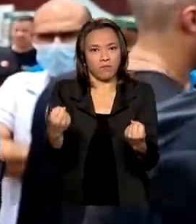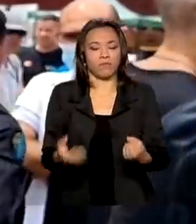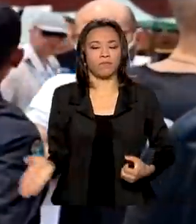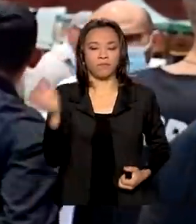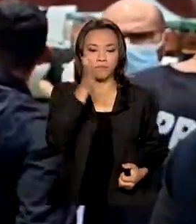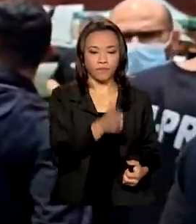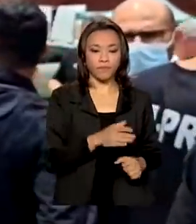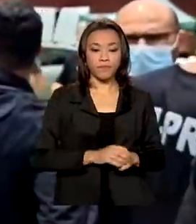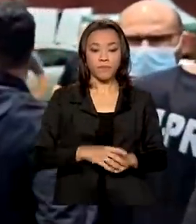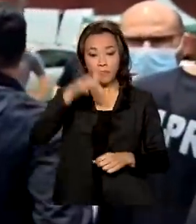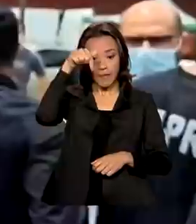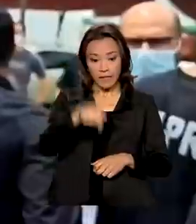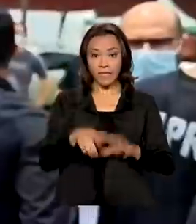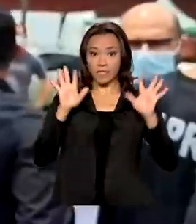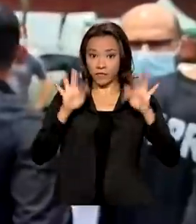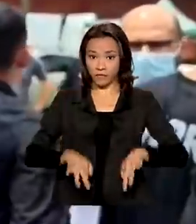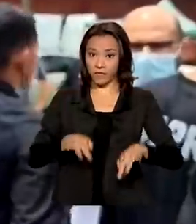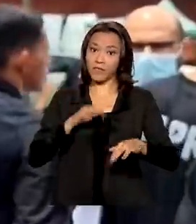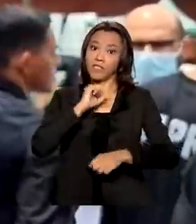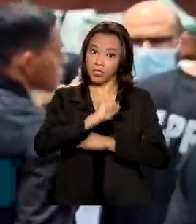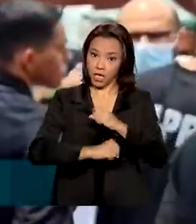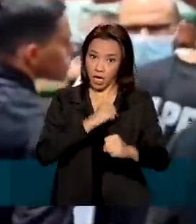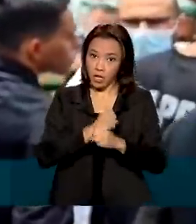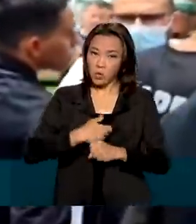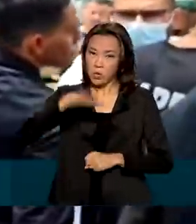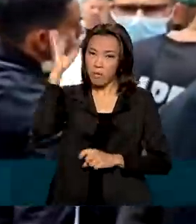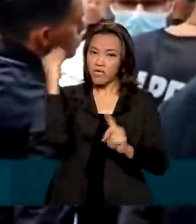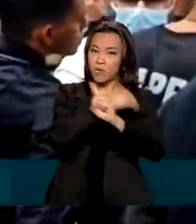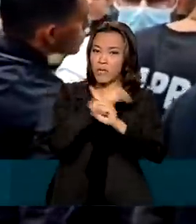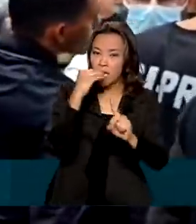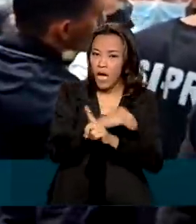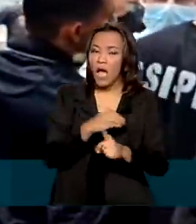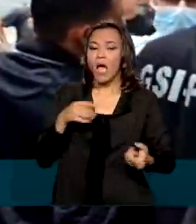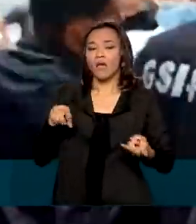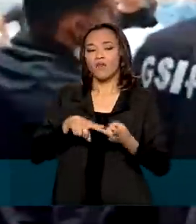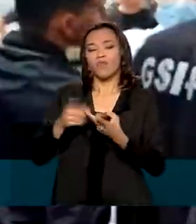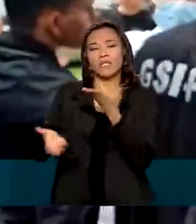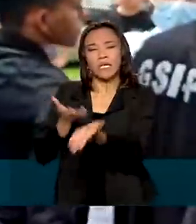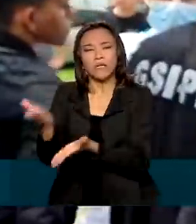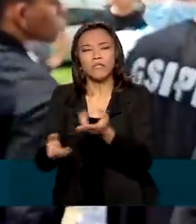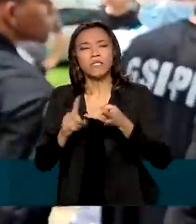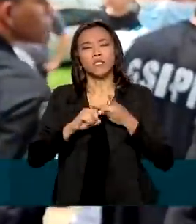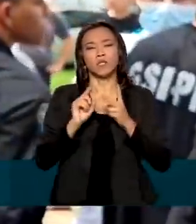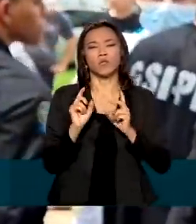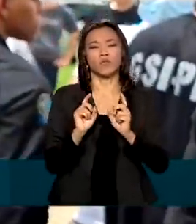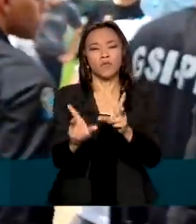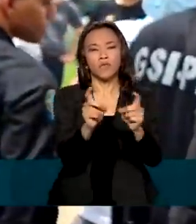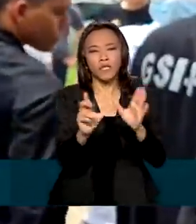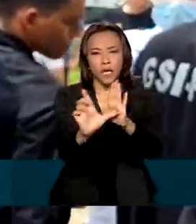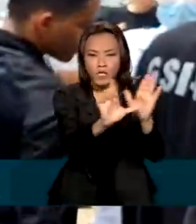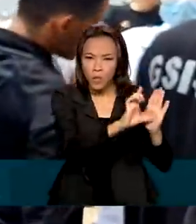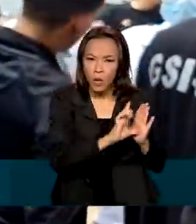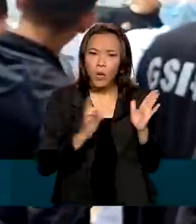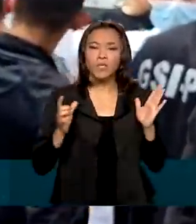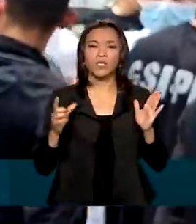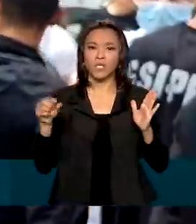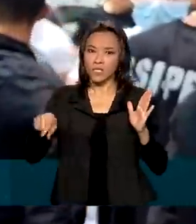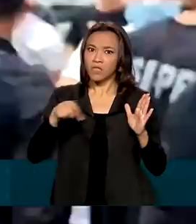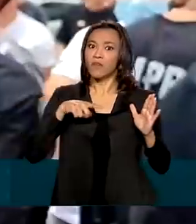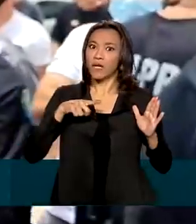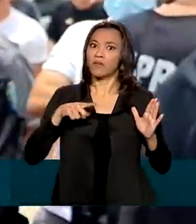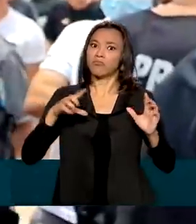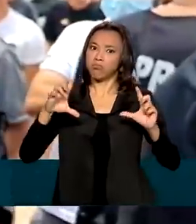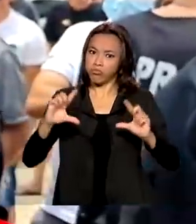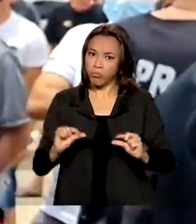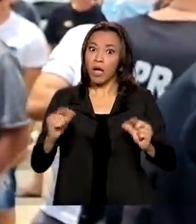Esse final de ano, o setor mais vulnerável nosso, que mais sofreu, foi turismo, serviços, comércio, vai explodir de